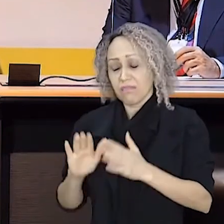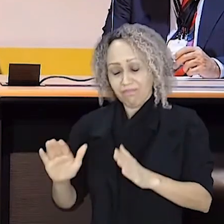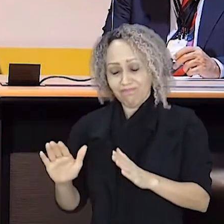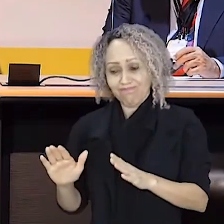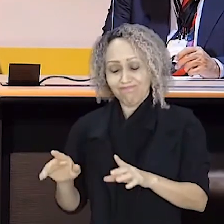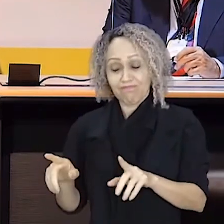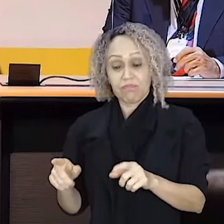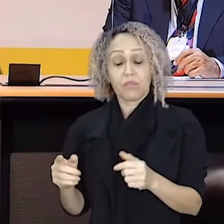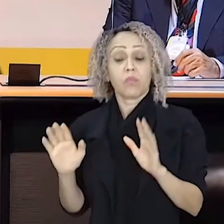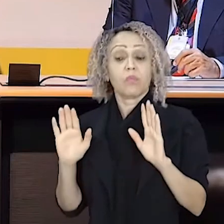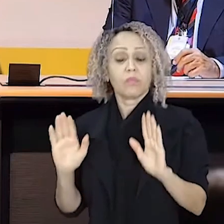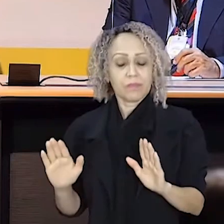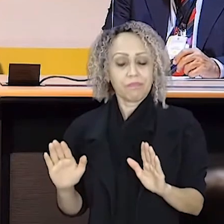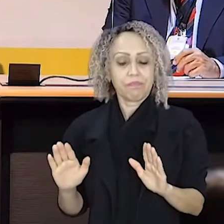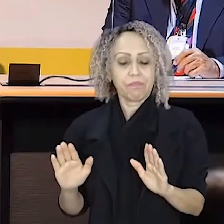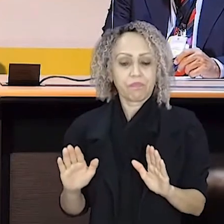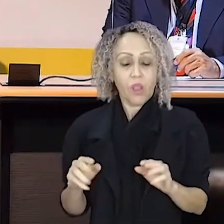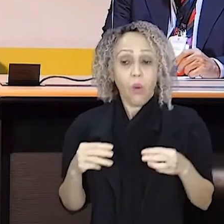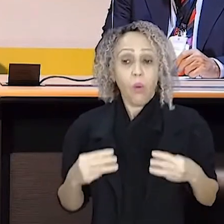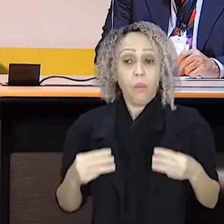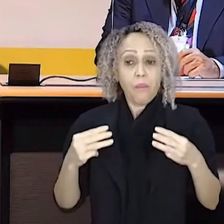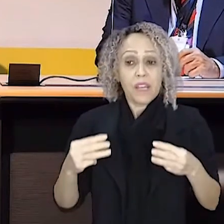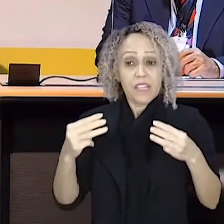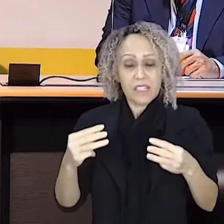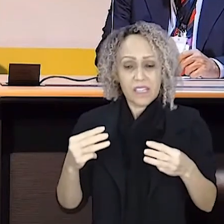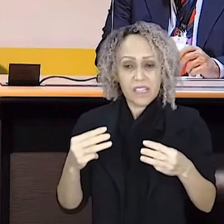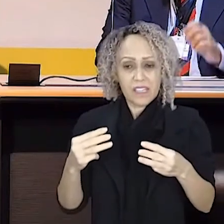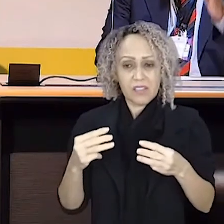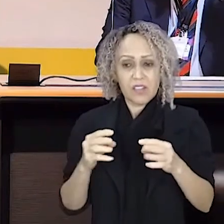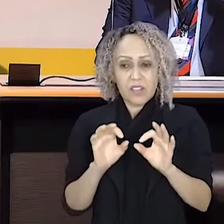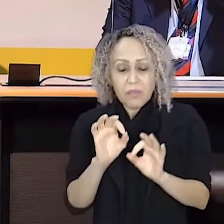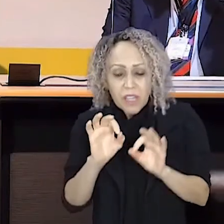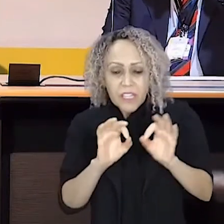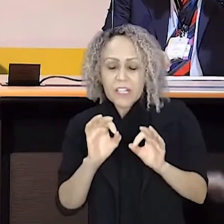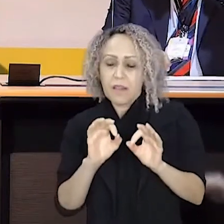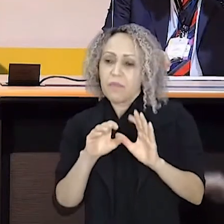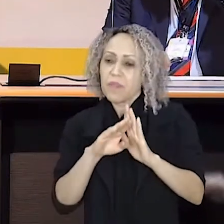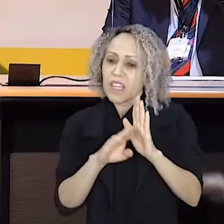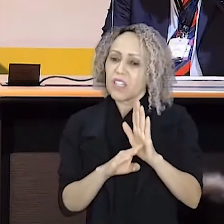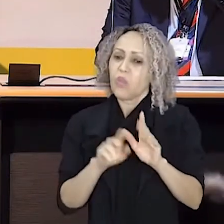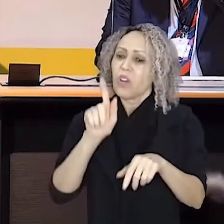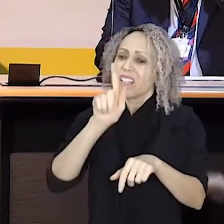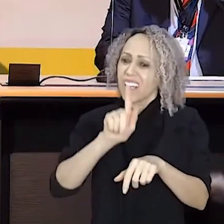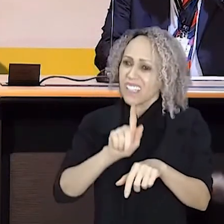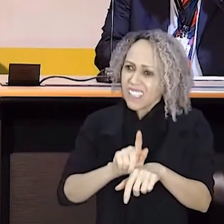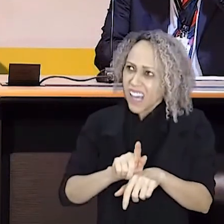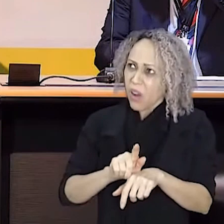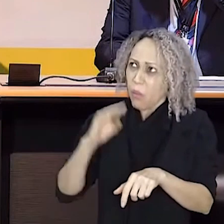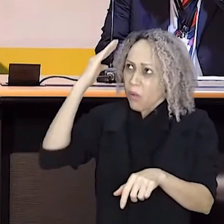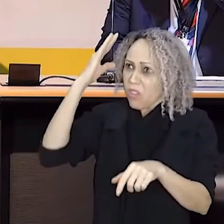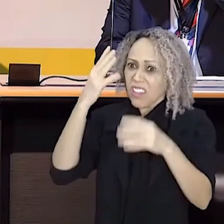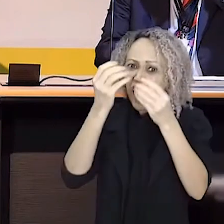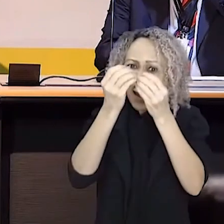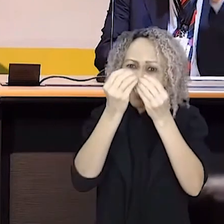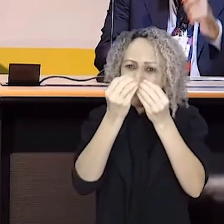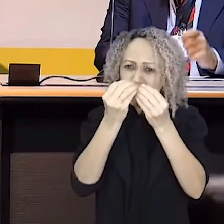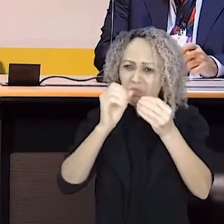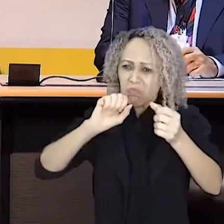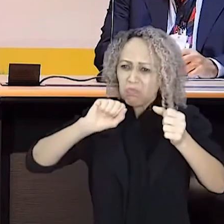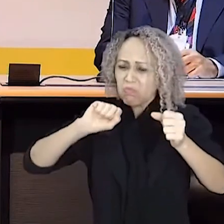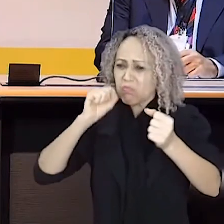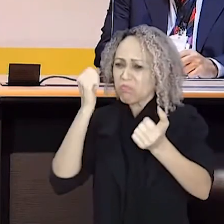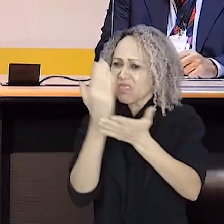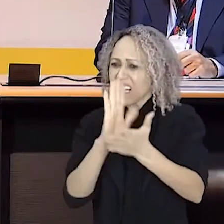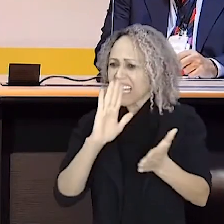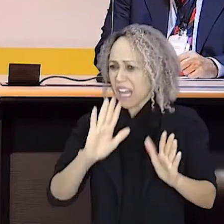Primeiro porque é um ministério que atende toda demanda intra-governo. Quer os ministérios se reportam ao Ministério do Planejamento.